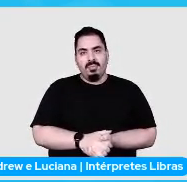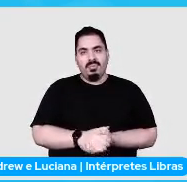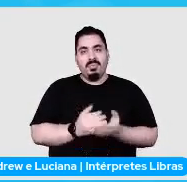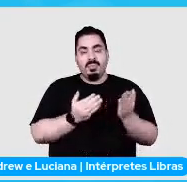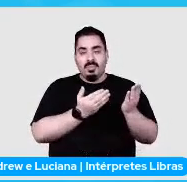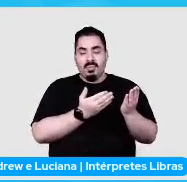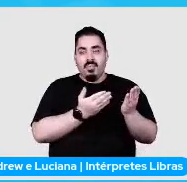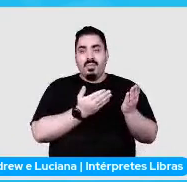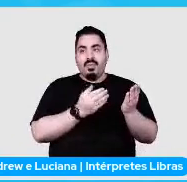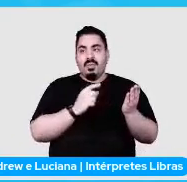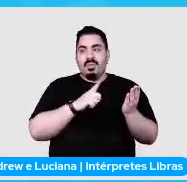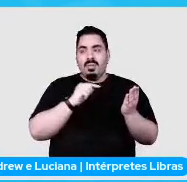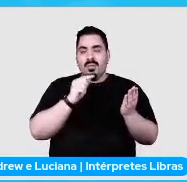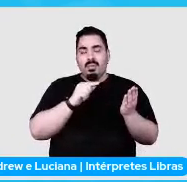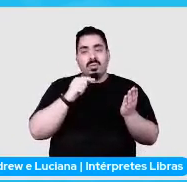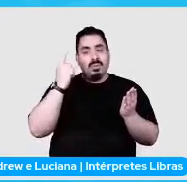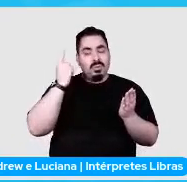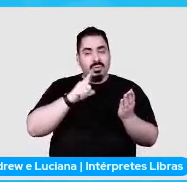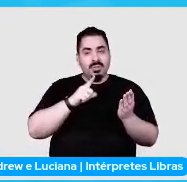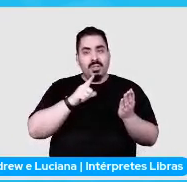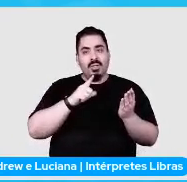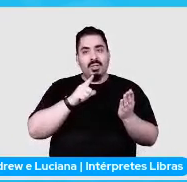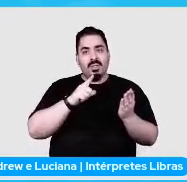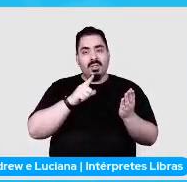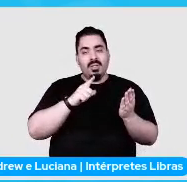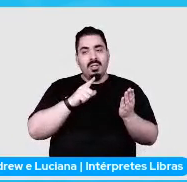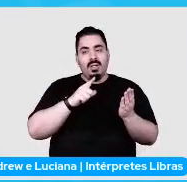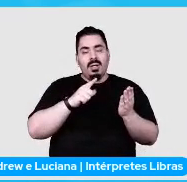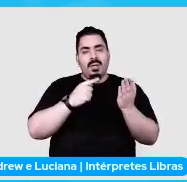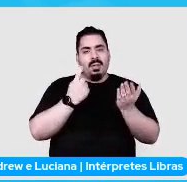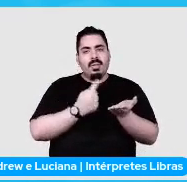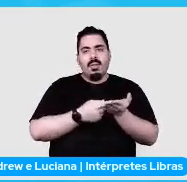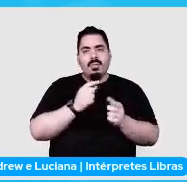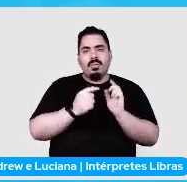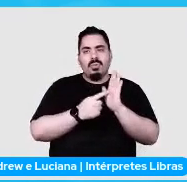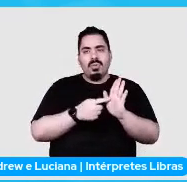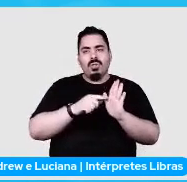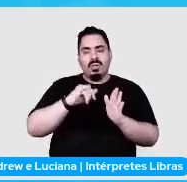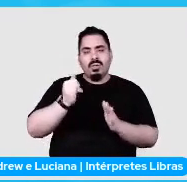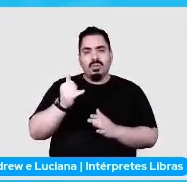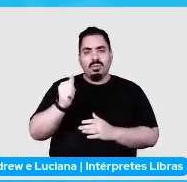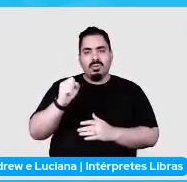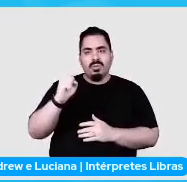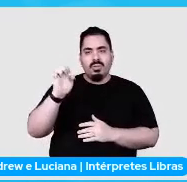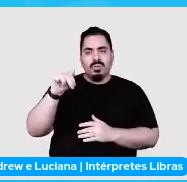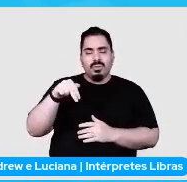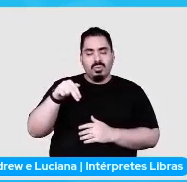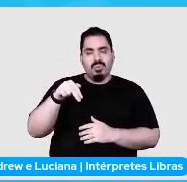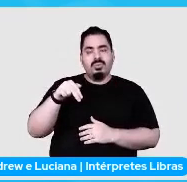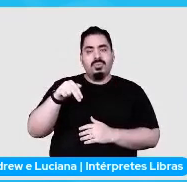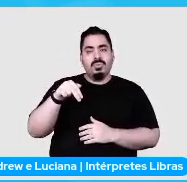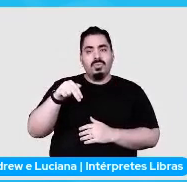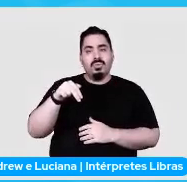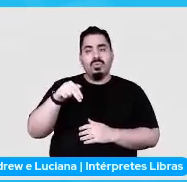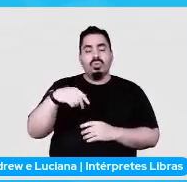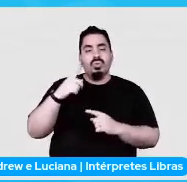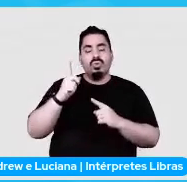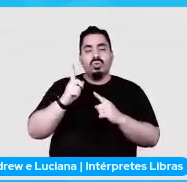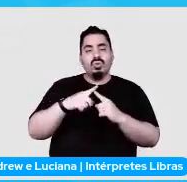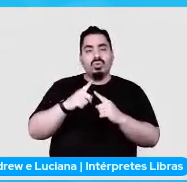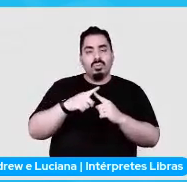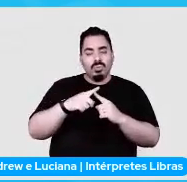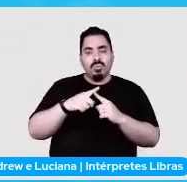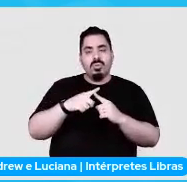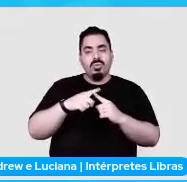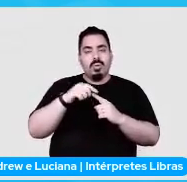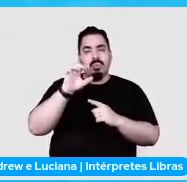você consegue definir usando JSON Schema os tipos dos campos e quais